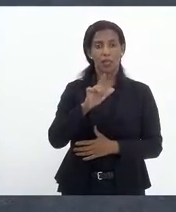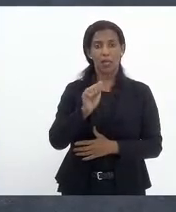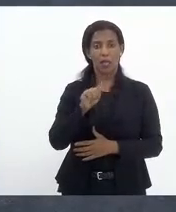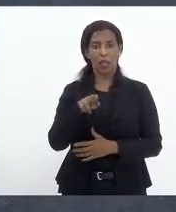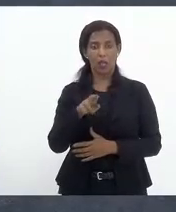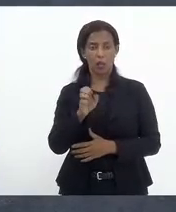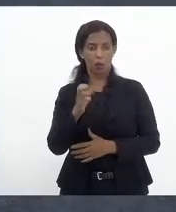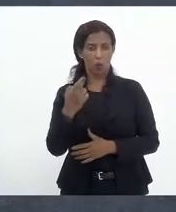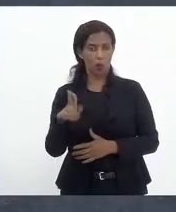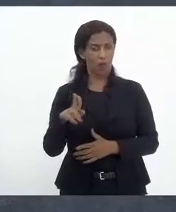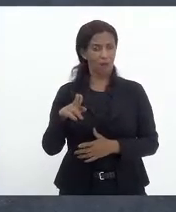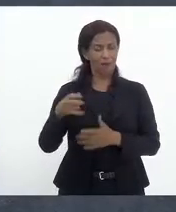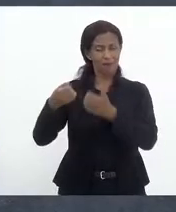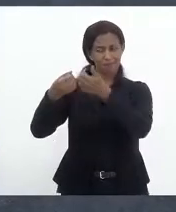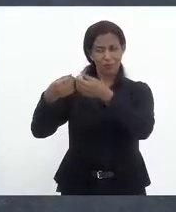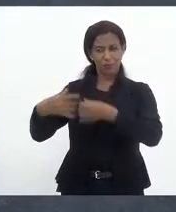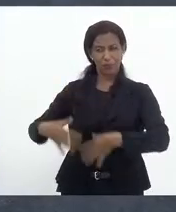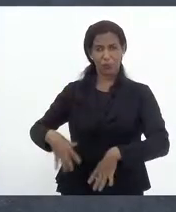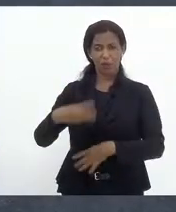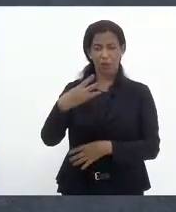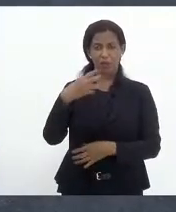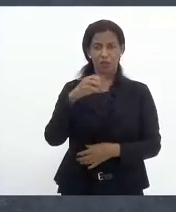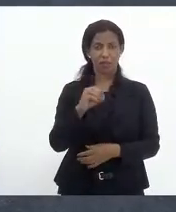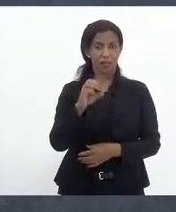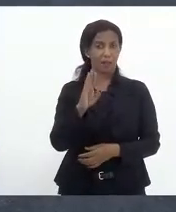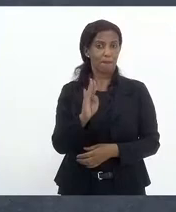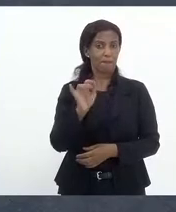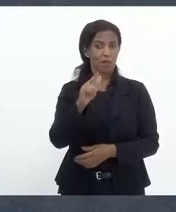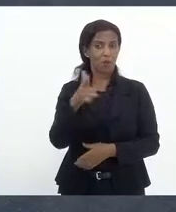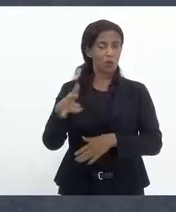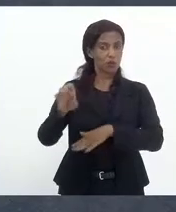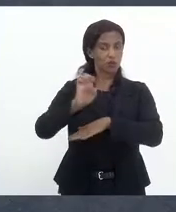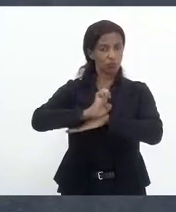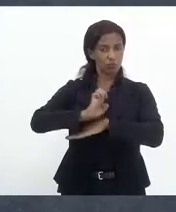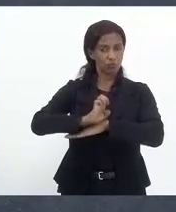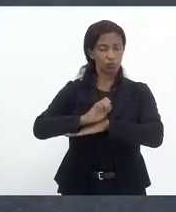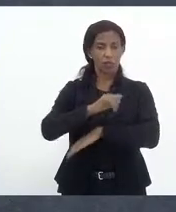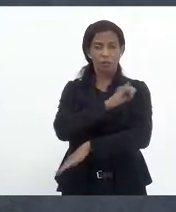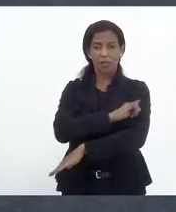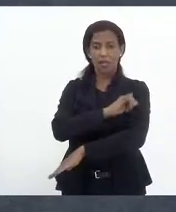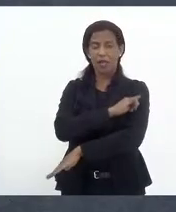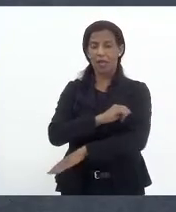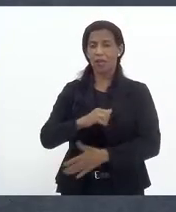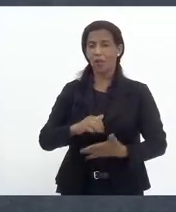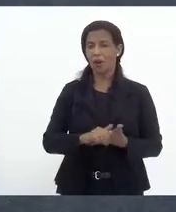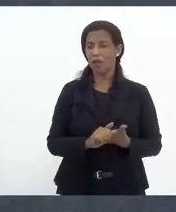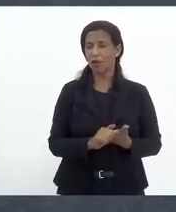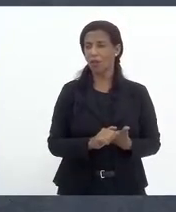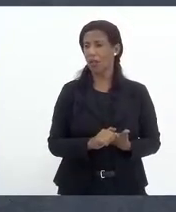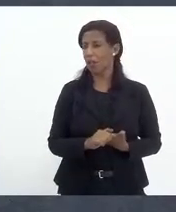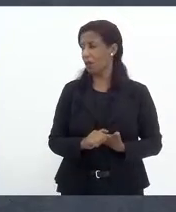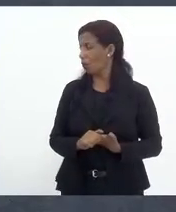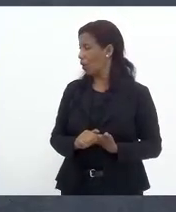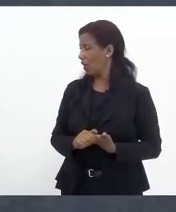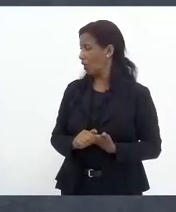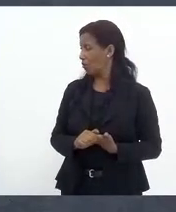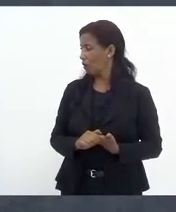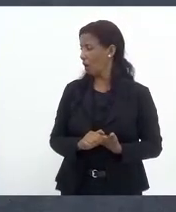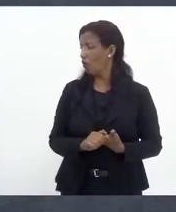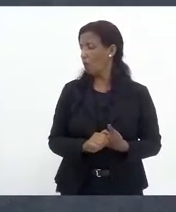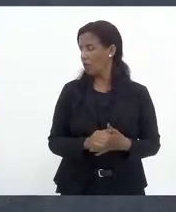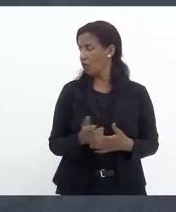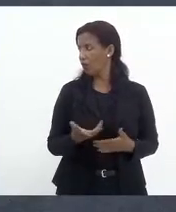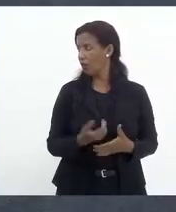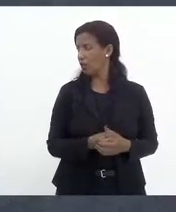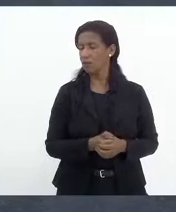que gerou um prejuízo de cerca de 30 bilhões ao Estado do Rio de Janeiro e acho que é muito ruim a